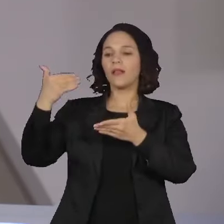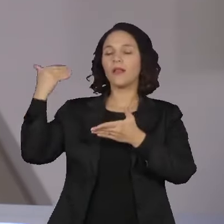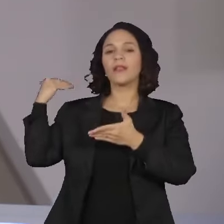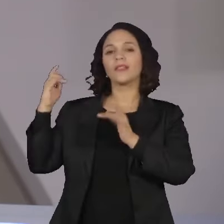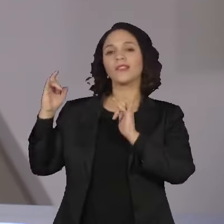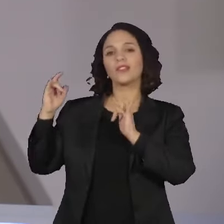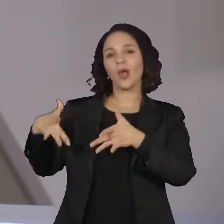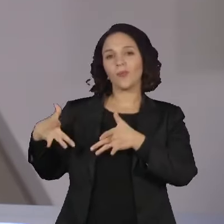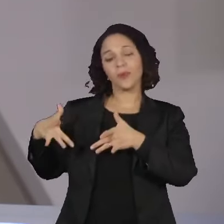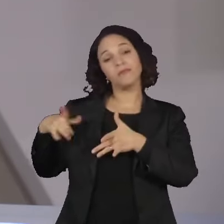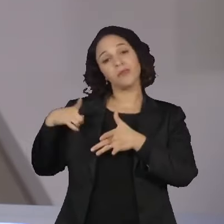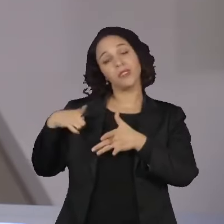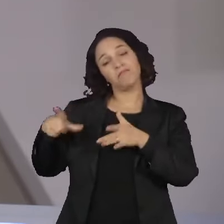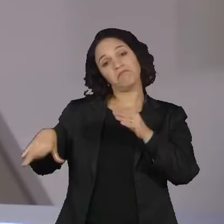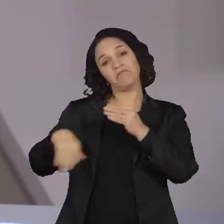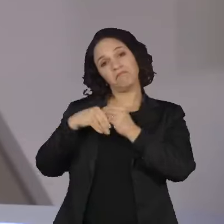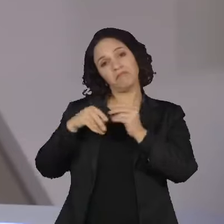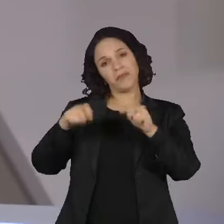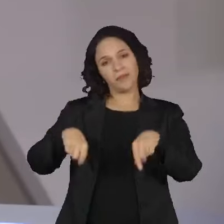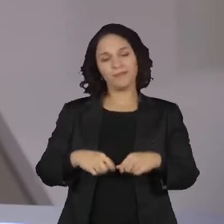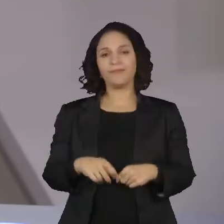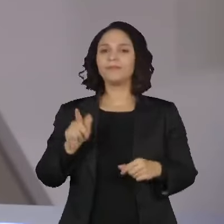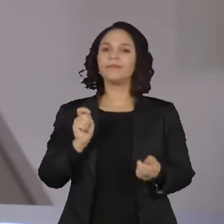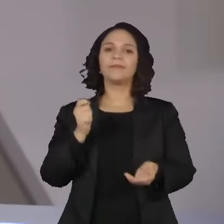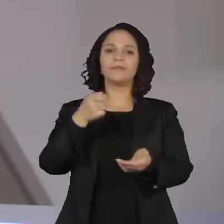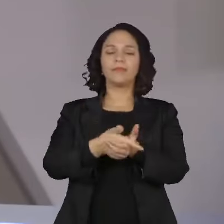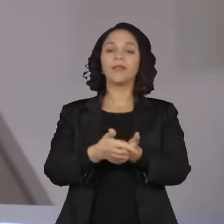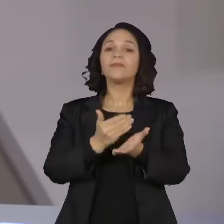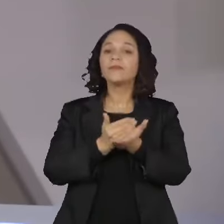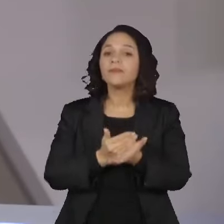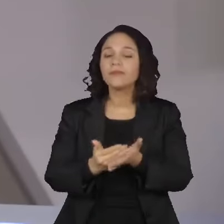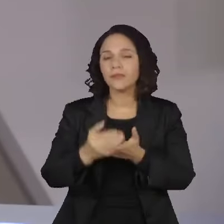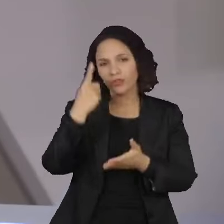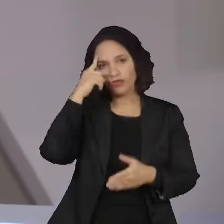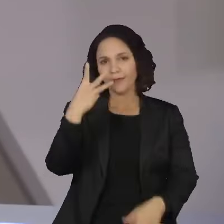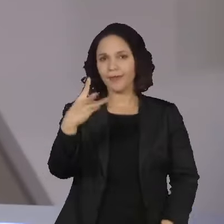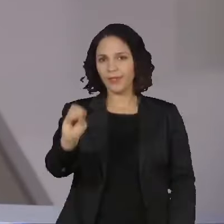exercícios anteriores. Os pagamentos serão feitos a partir do dia 30.